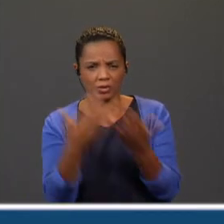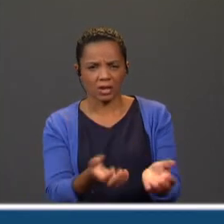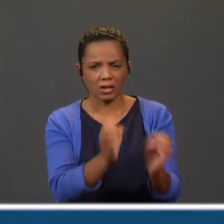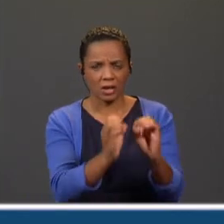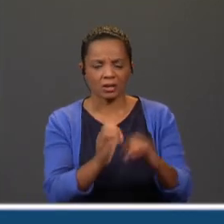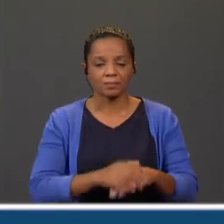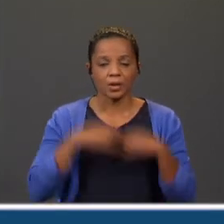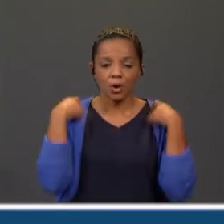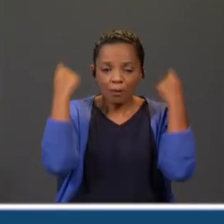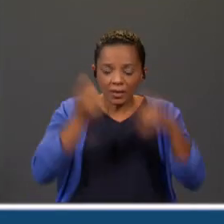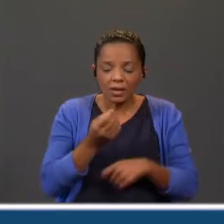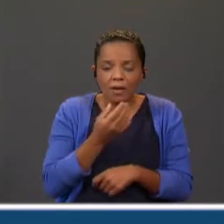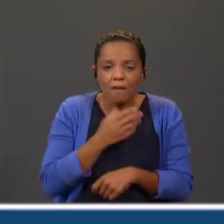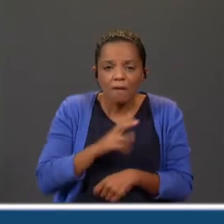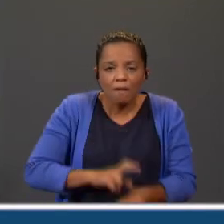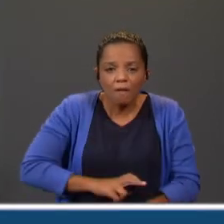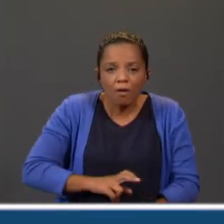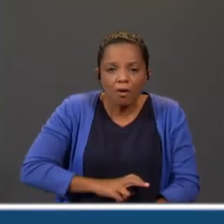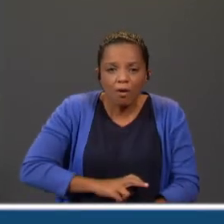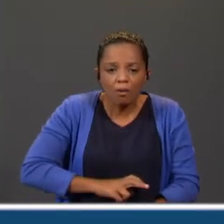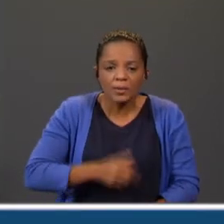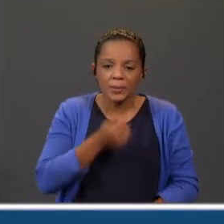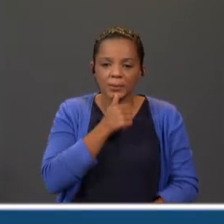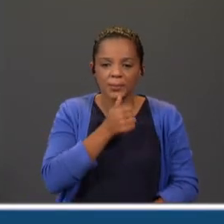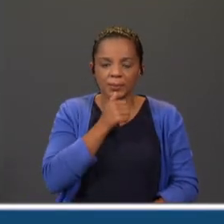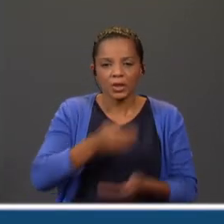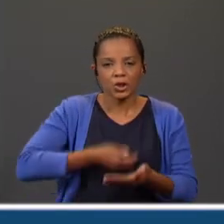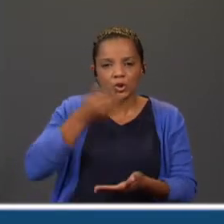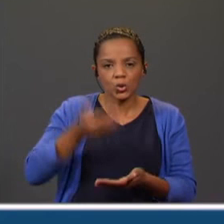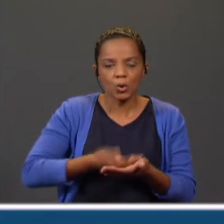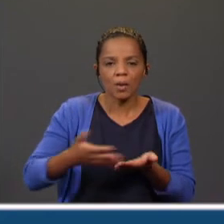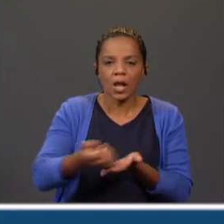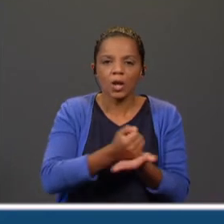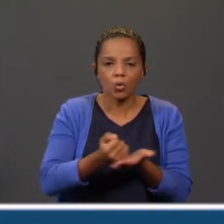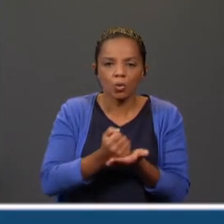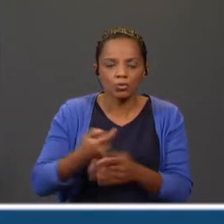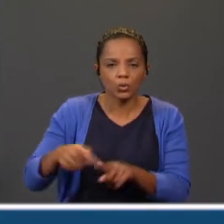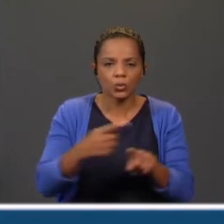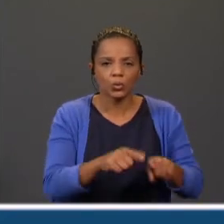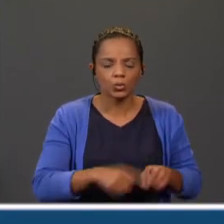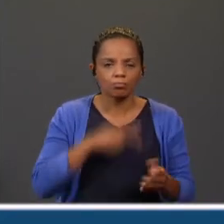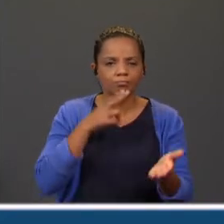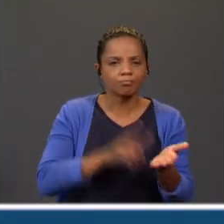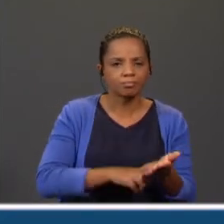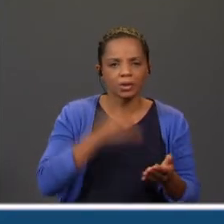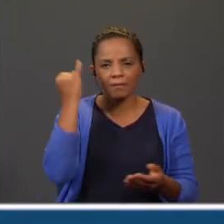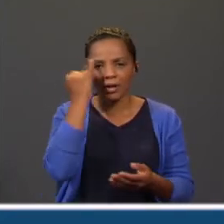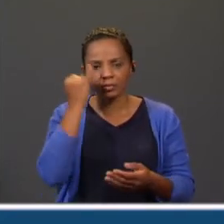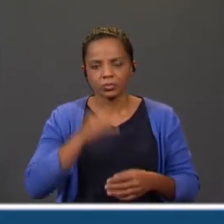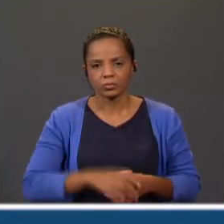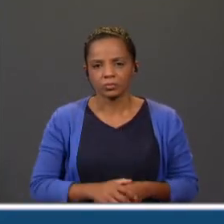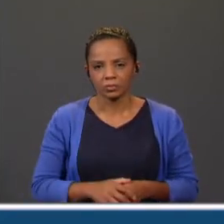frade tinha muita fome e decidiu fazer uma sopa de legumes. Verdadeiro ou falso?